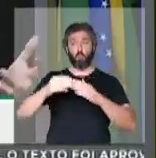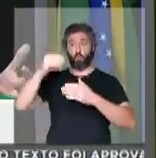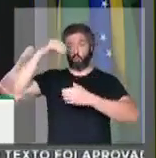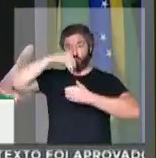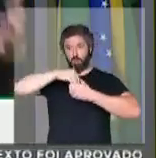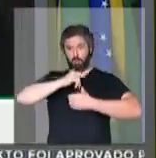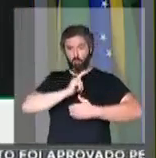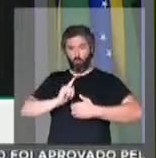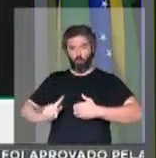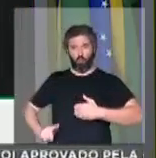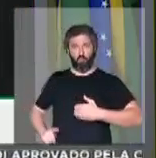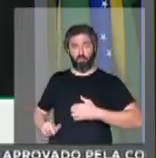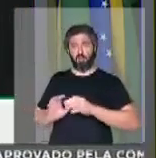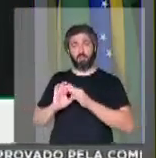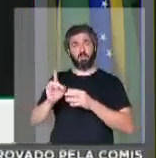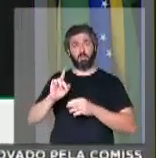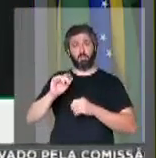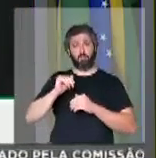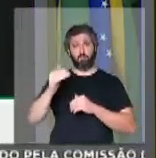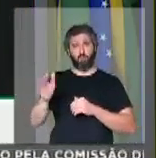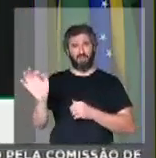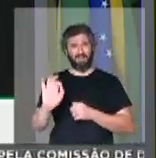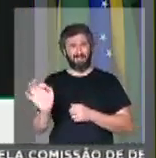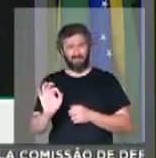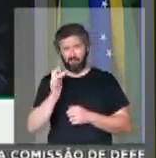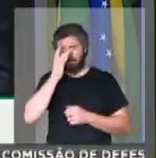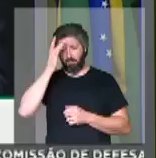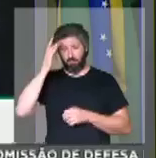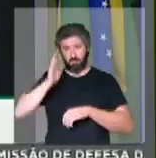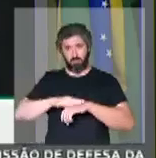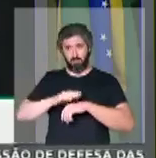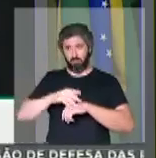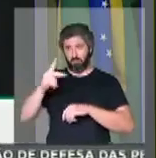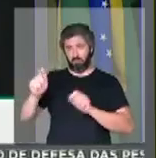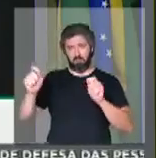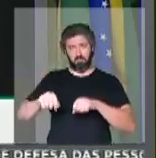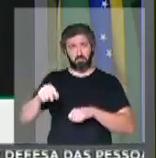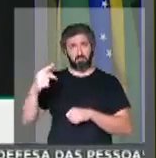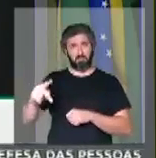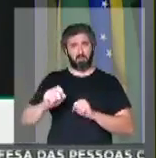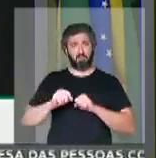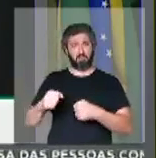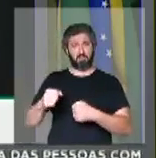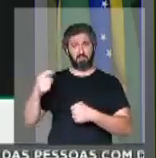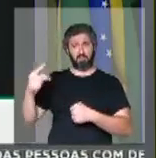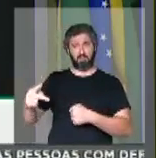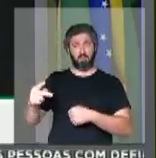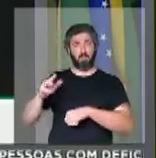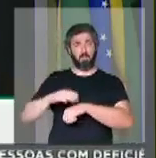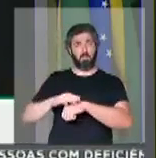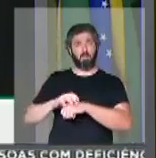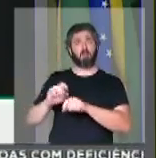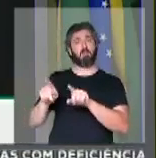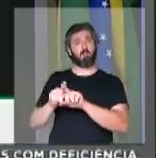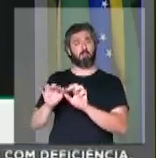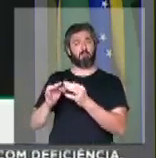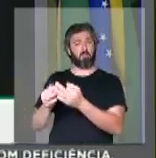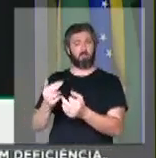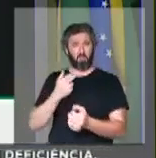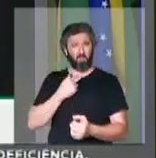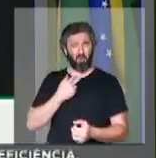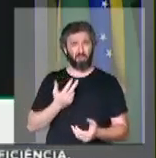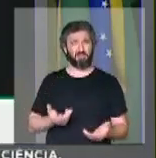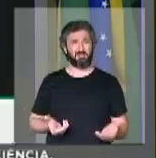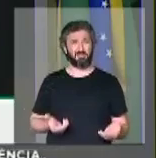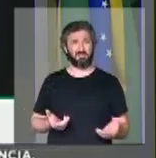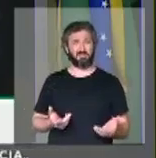dentro do Estado e não permitir que o cidadão tenha a possibilidade de defender a ele próprio e a sua família.